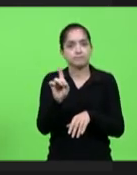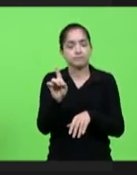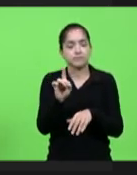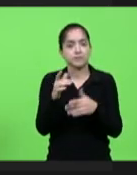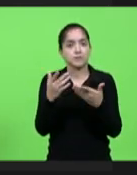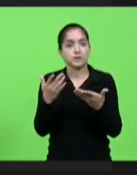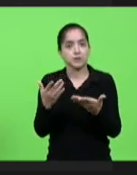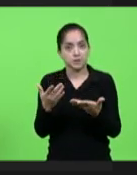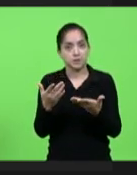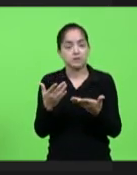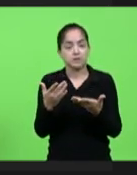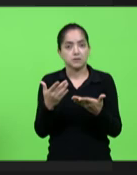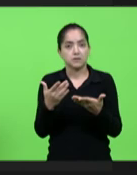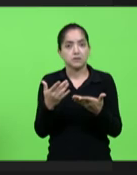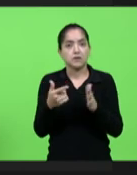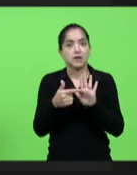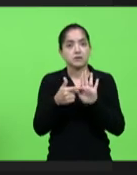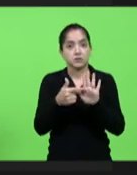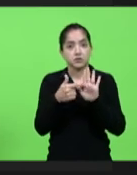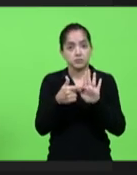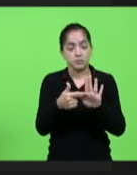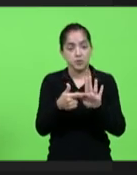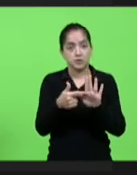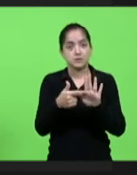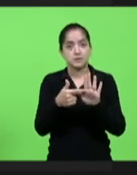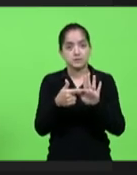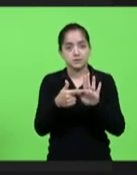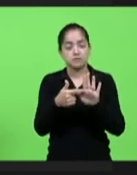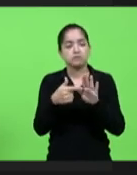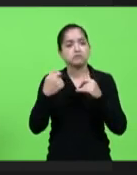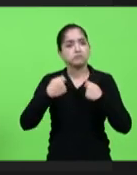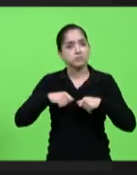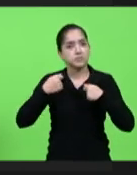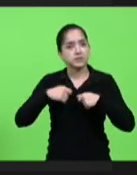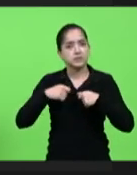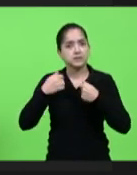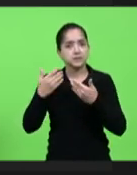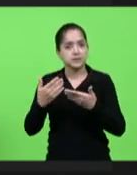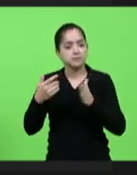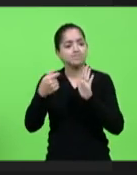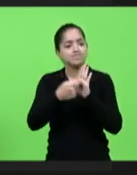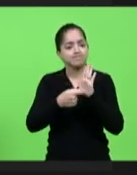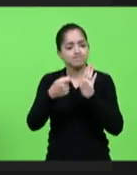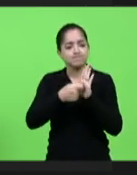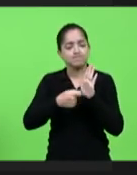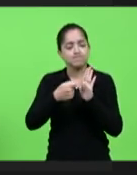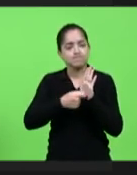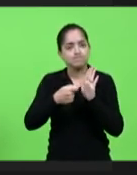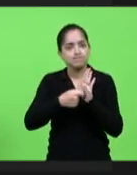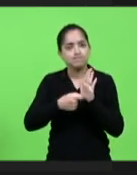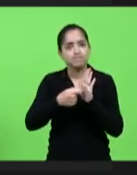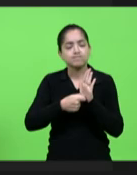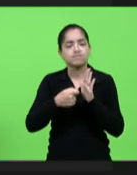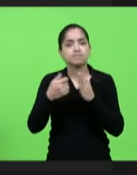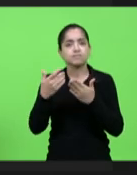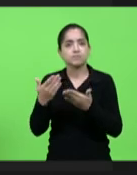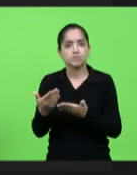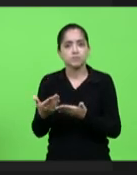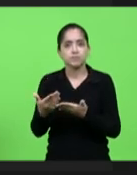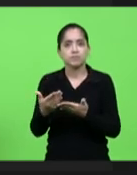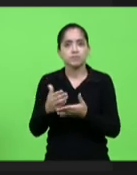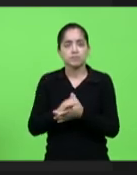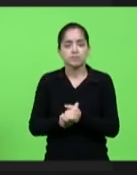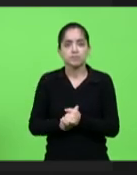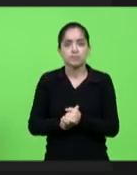esse é o reflexo a gente tem que apresentar essa essa luta né o reflexo de não